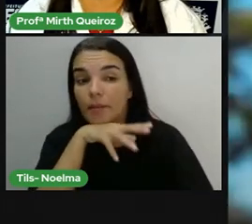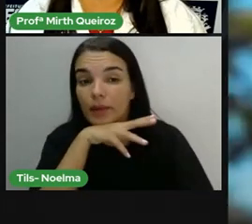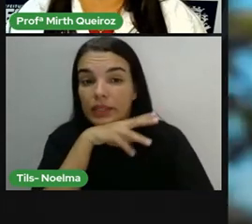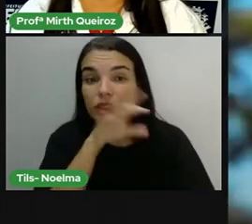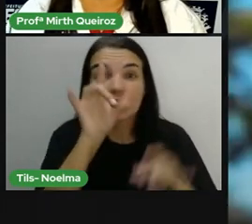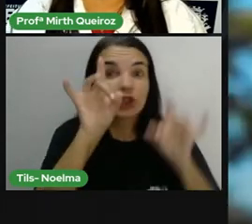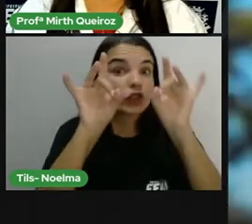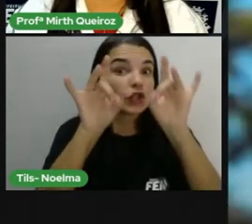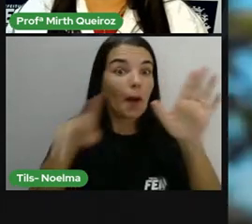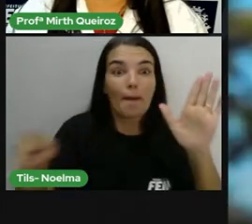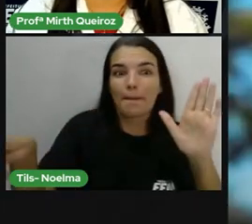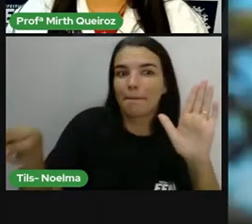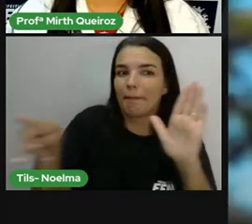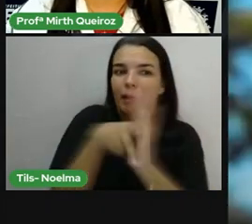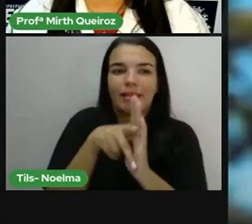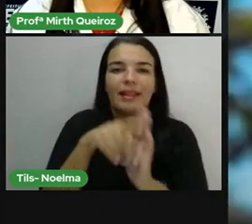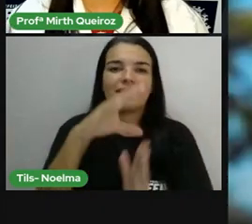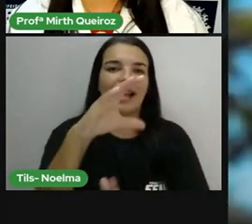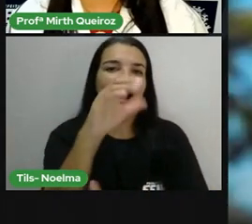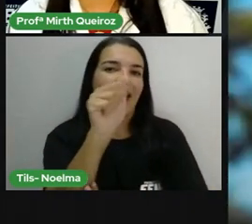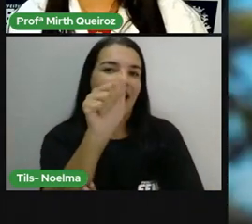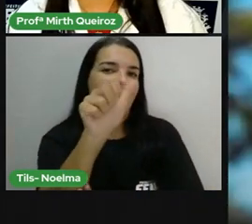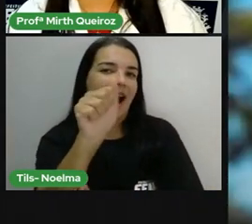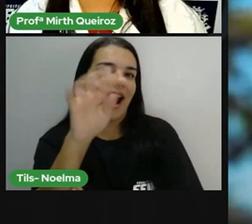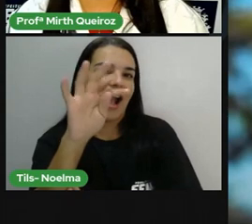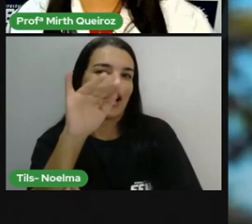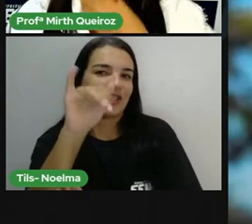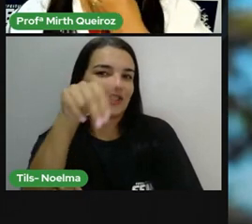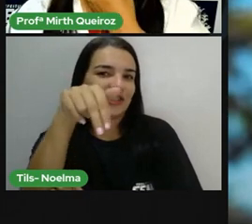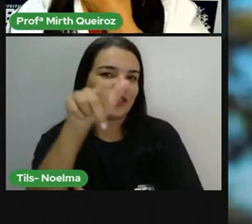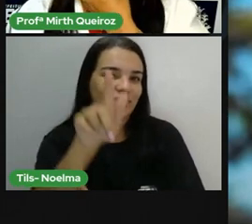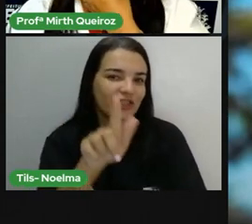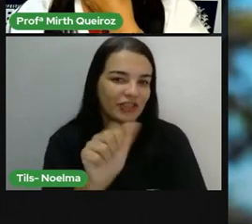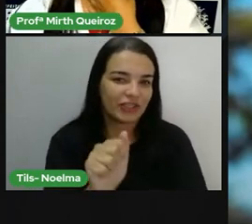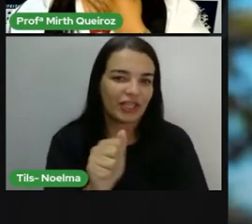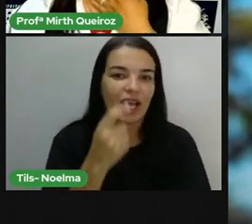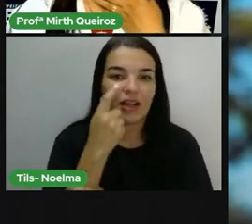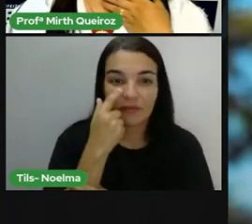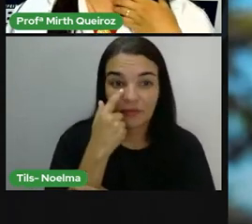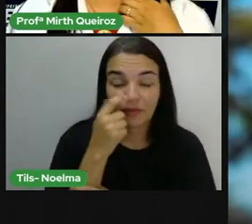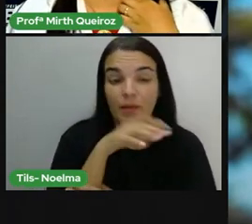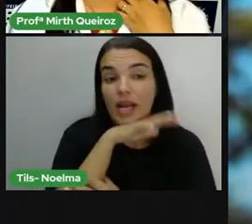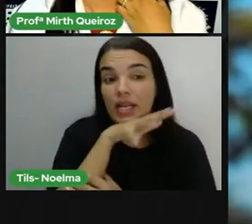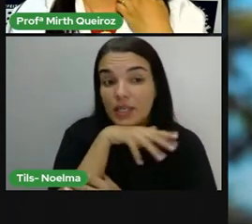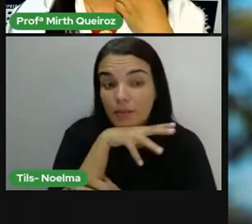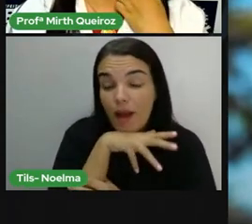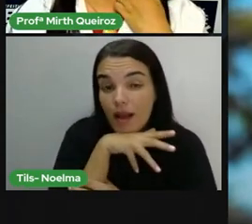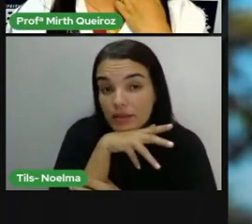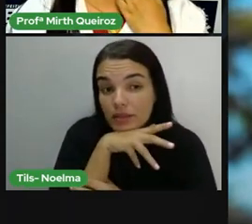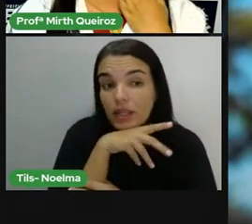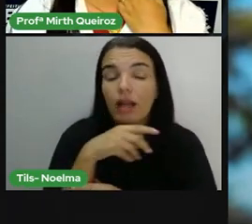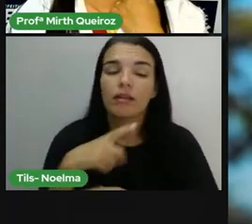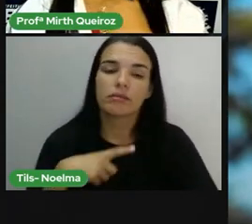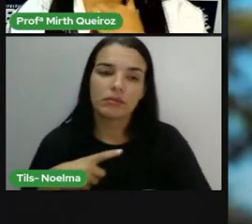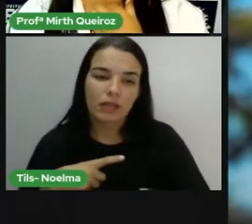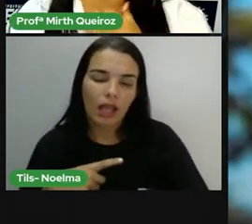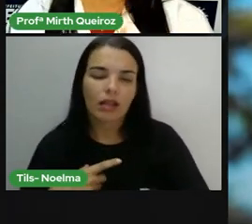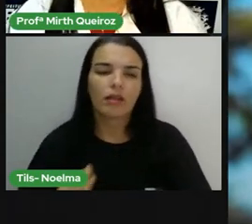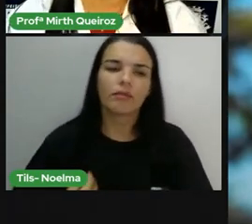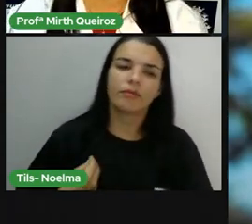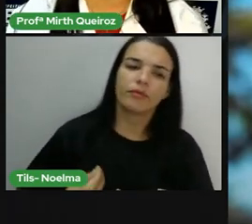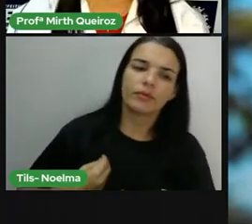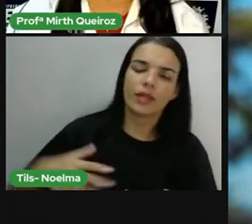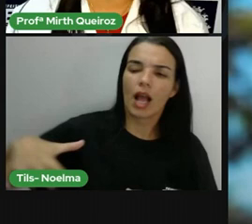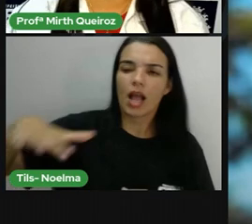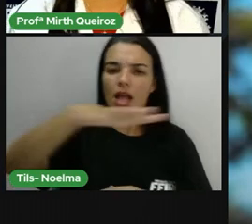exclusivos da caatinga. Que nós vimos animais agora, nesse momento, né? Até agora, nós vimos animais que